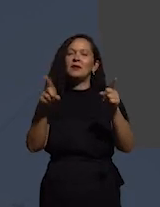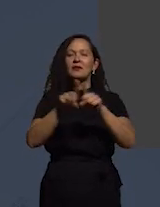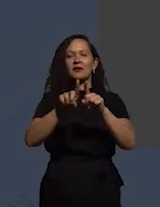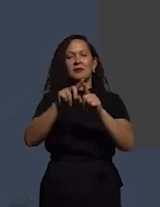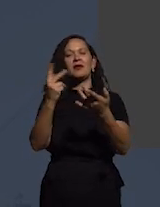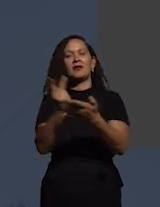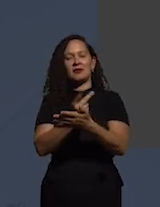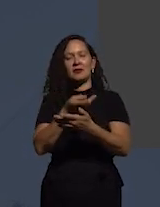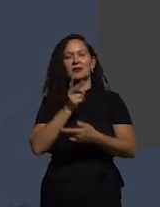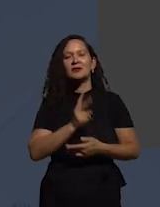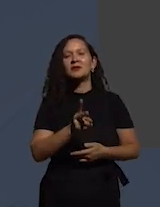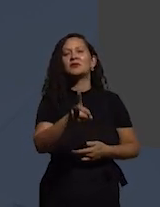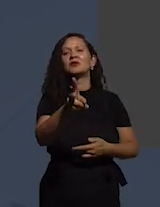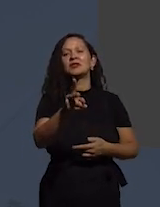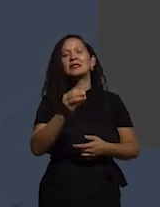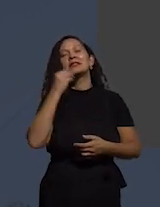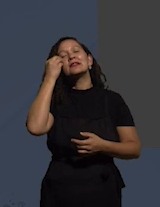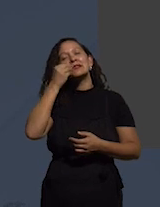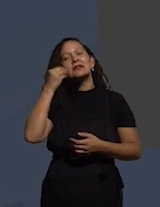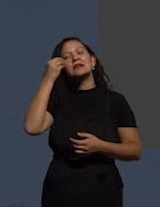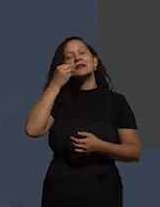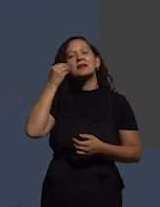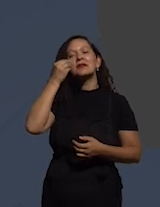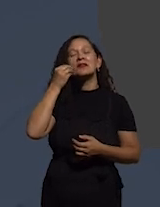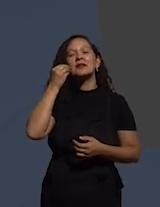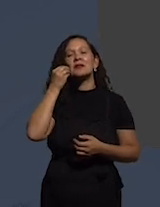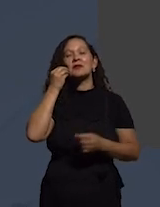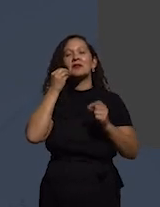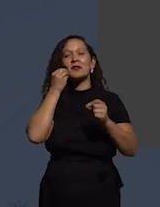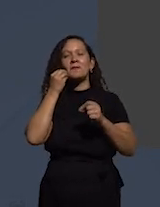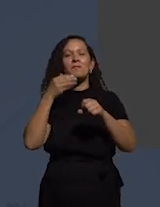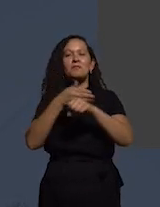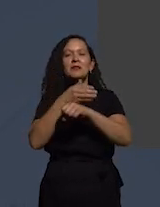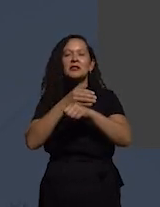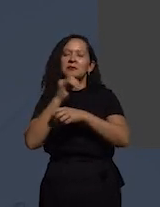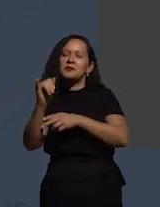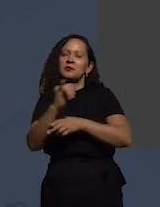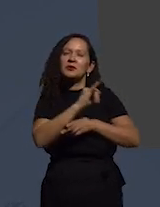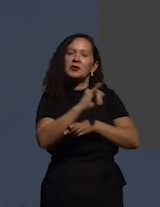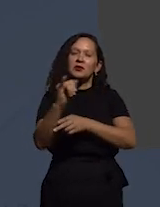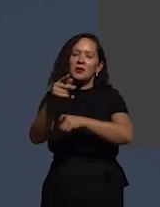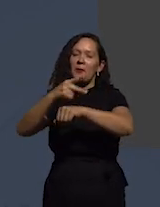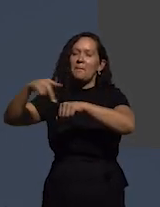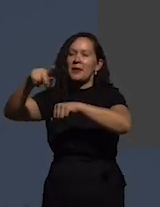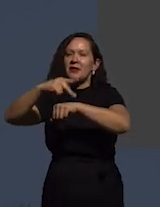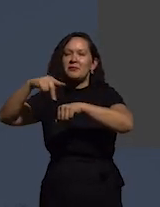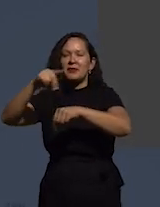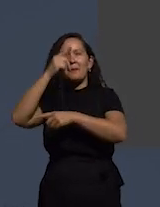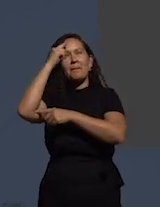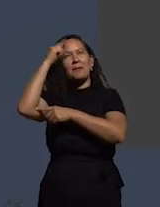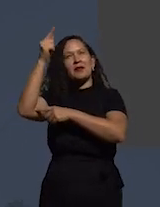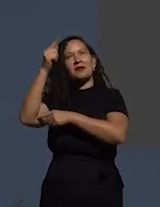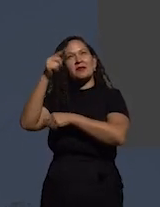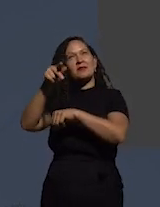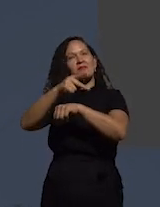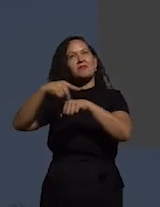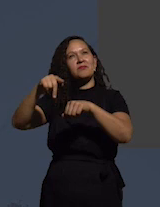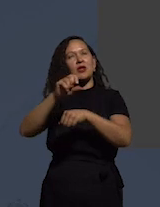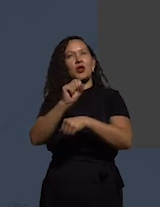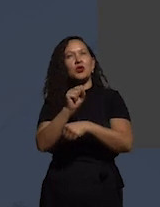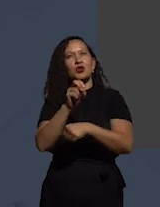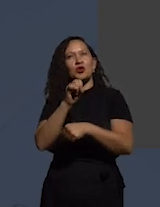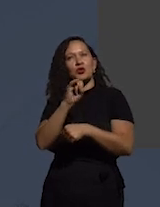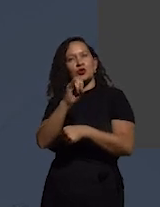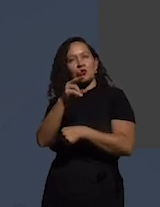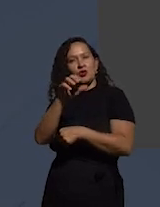é frequentemente tentada a intervenção externa as pessoas pensam na Suíça como esse país fantástico